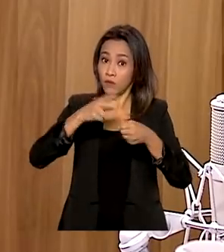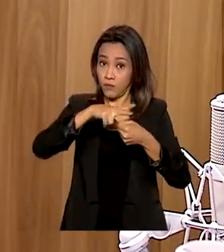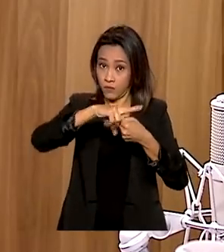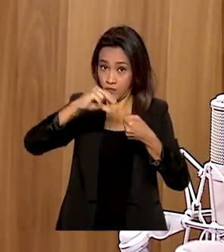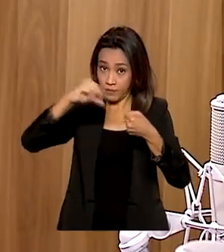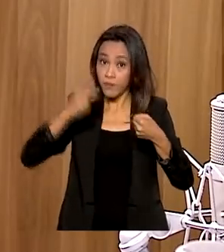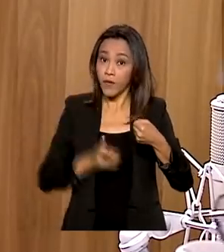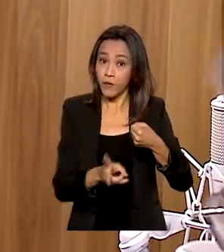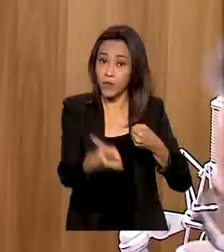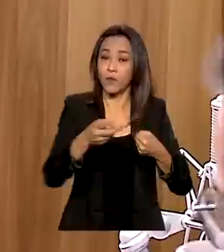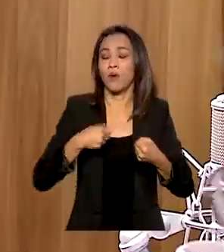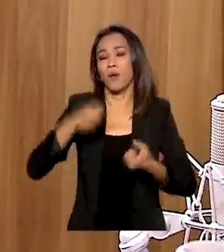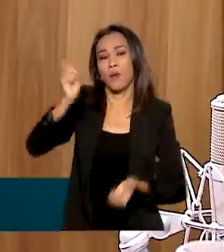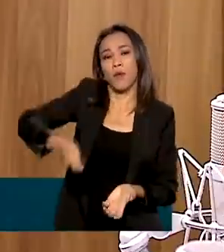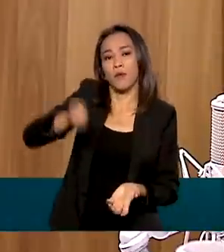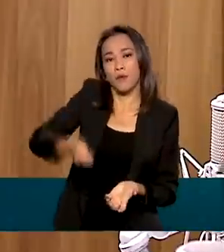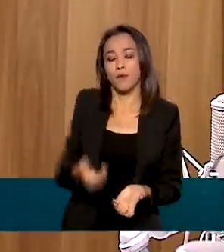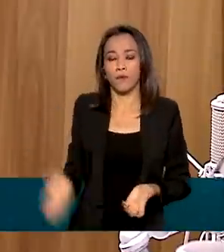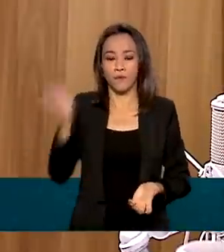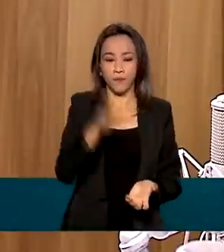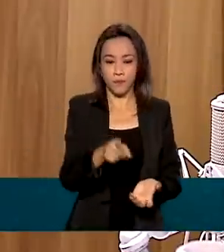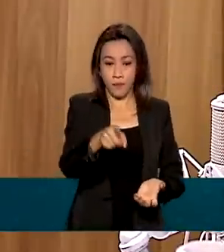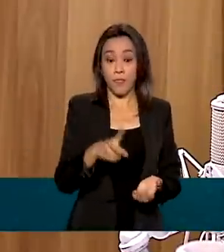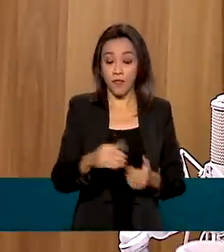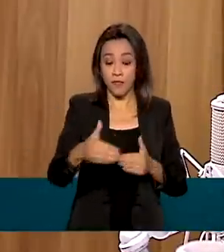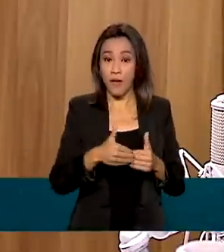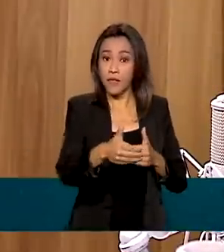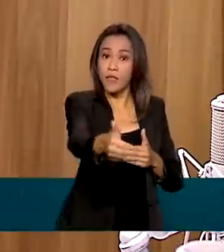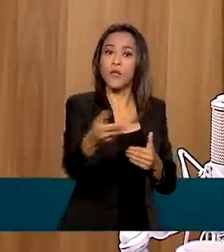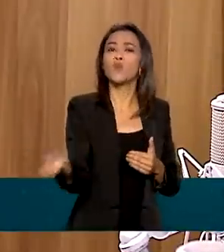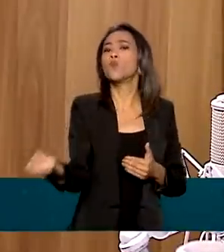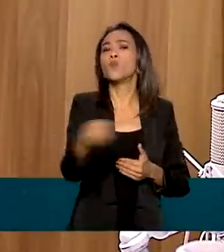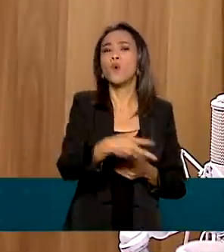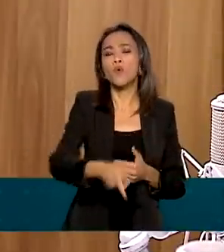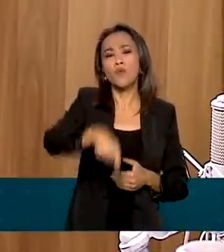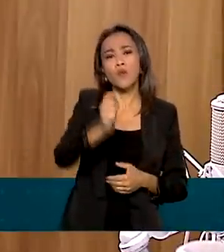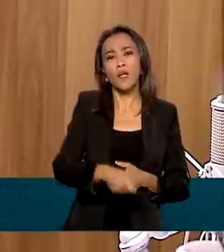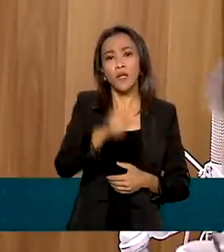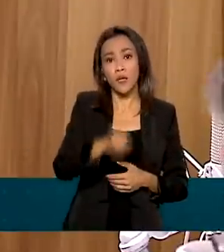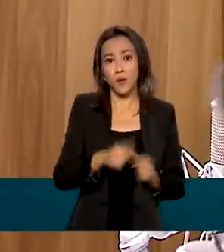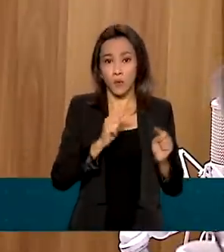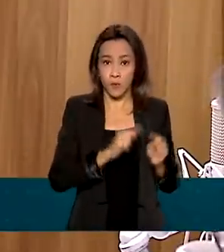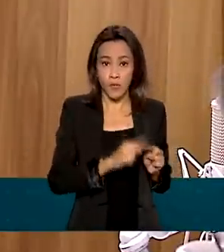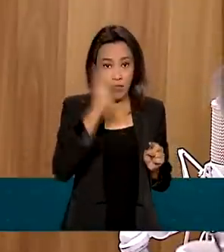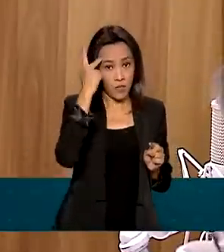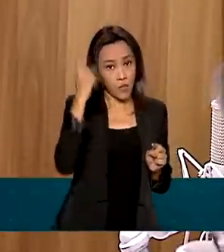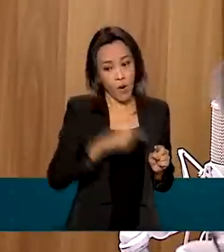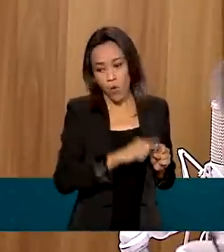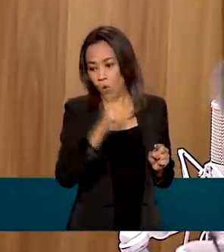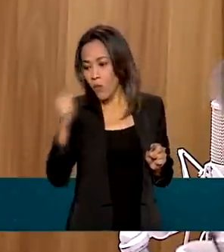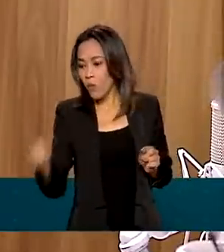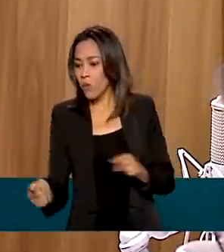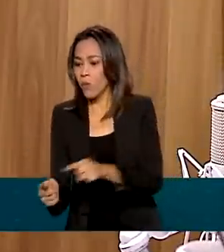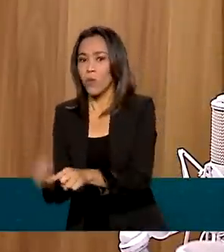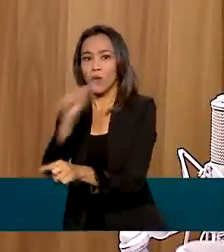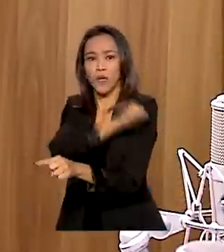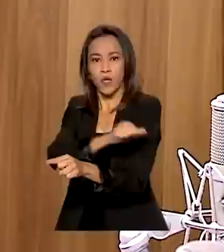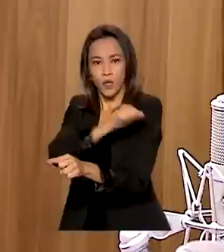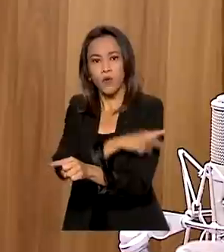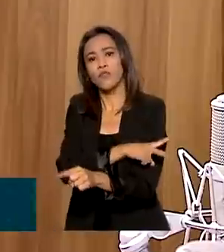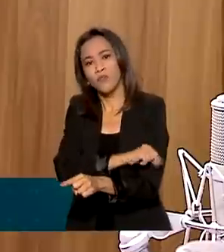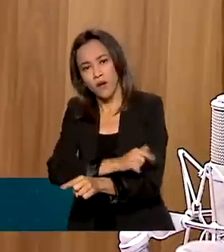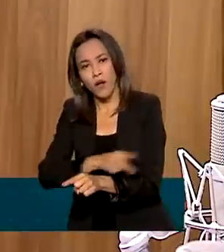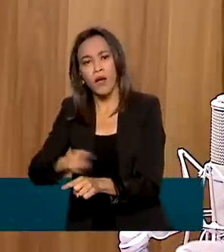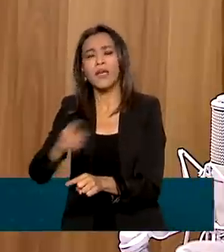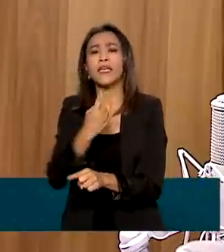Nós teremos o leilão, por exemplo, o novo leilão da rodovia Presidente do Ultra, a ligação do Rio de Janeiro para São Paulo. Vamos gerar ali R$ 15 bilhões de